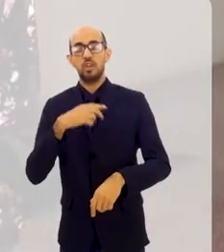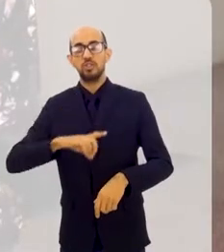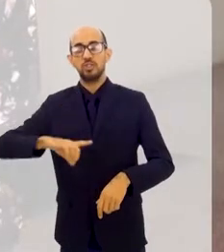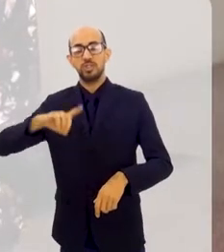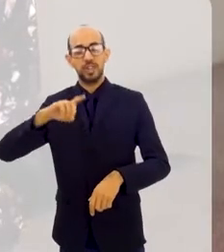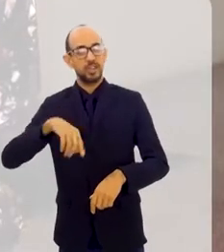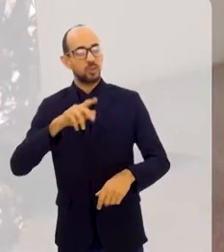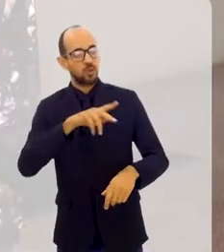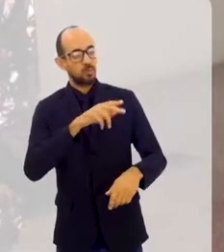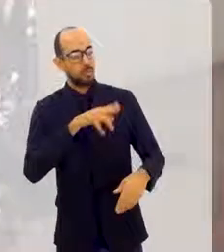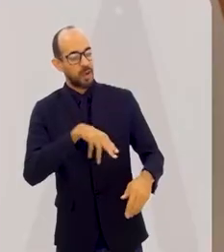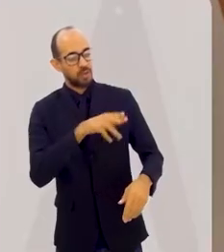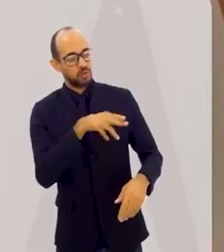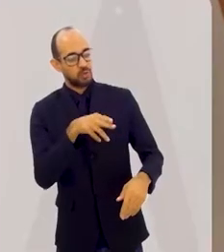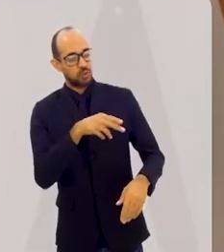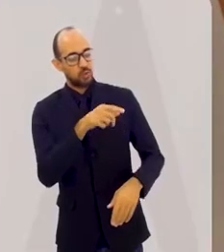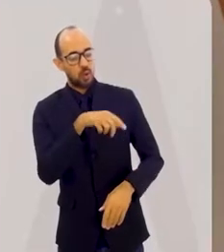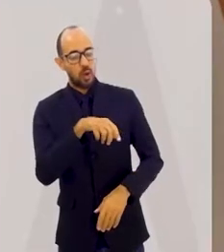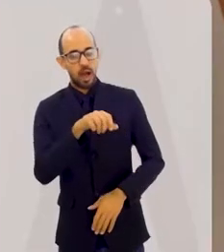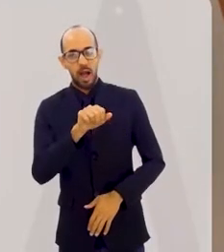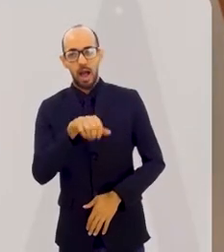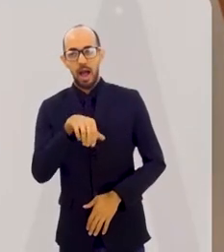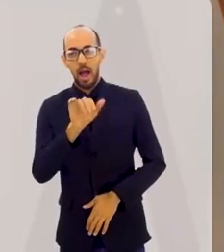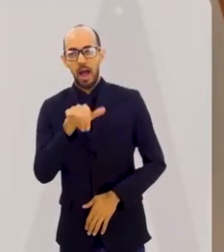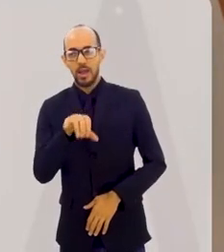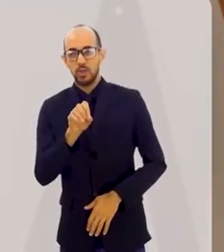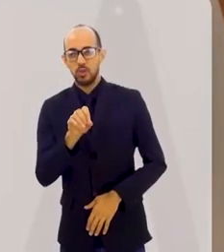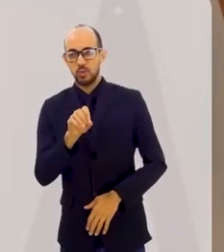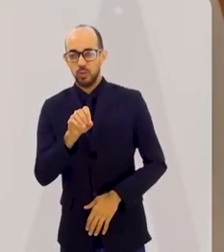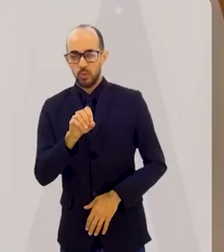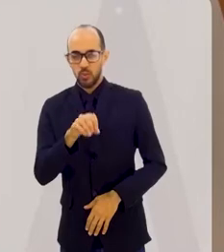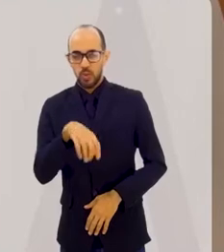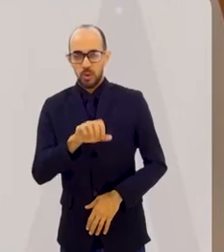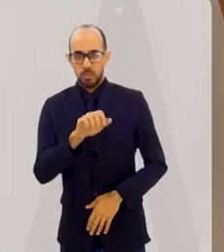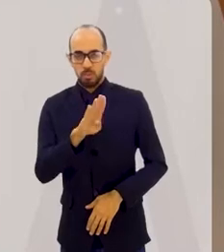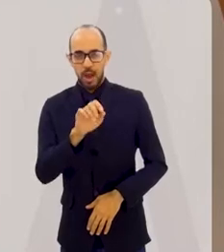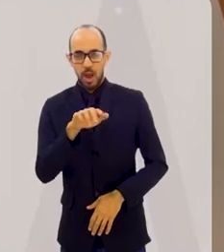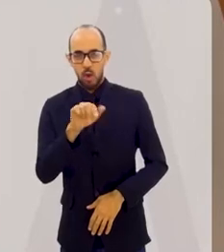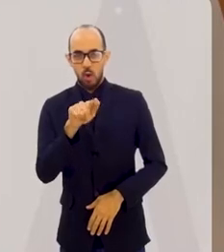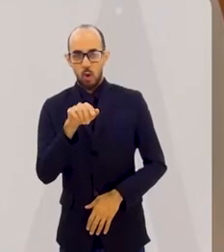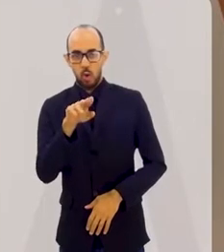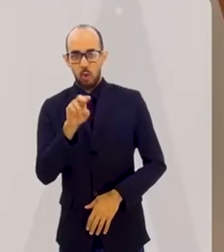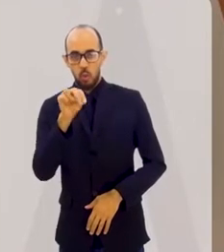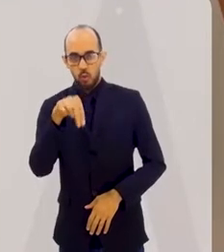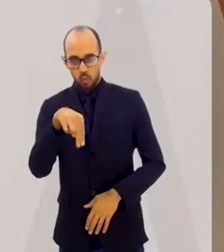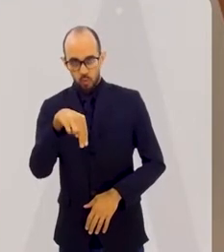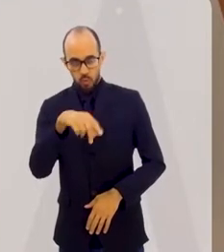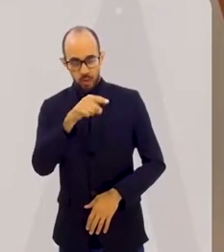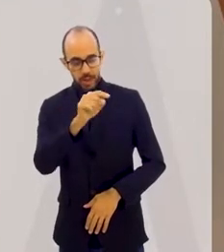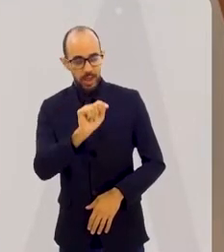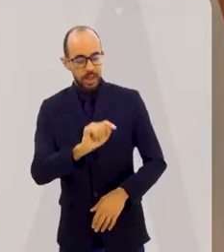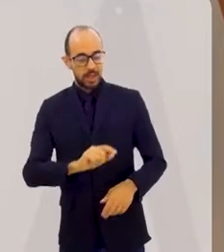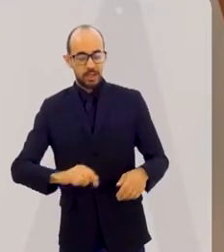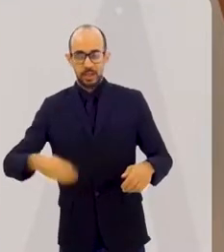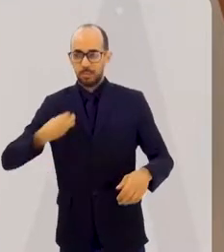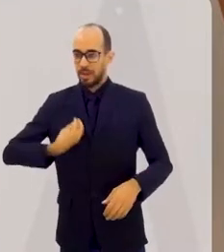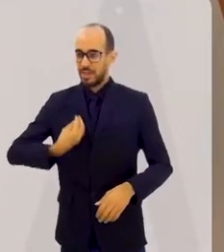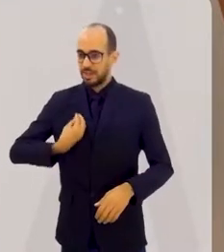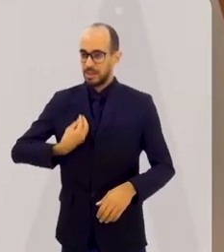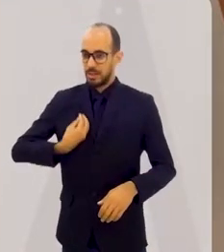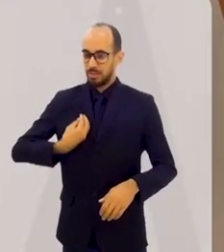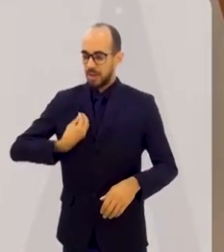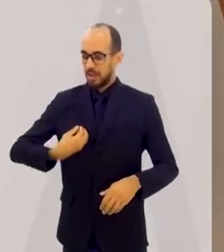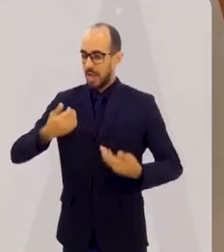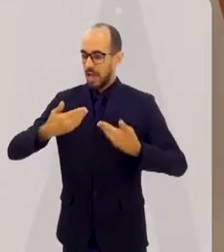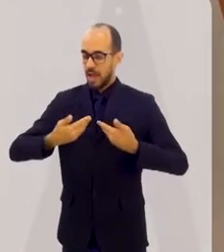Ayo Balogun. E que faz parte da Expo Religião desde o início. Um pastor de muita